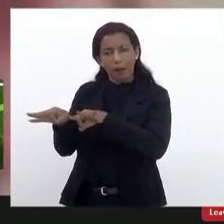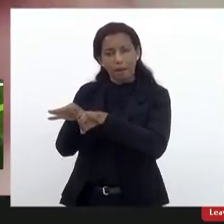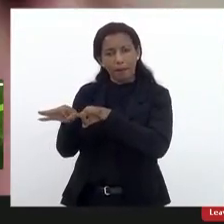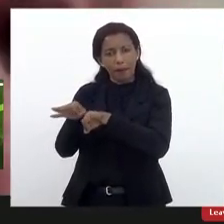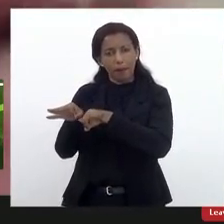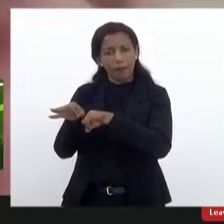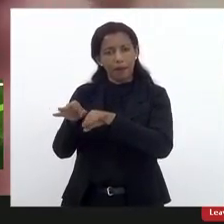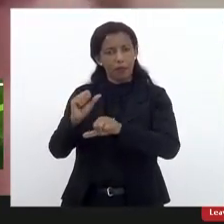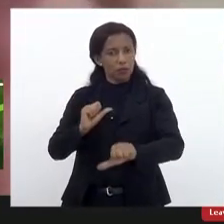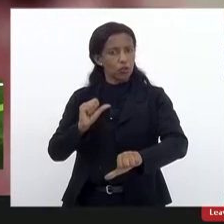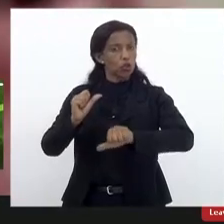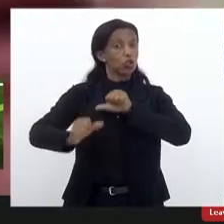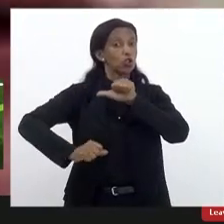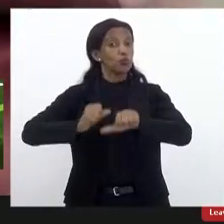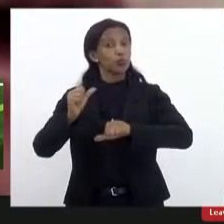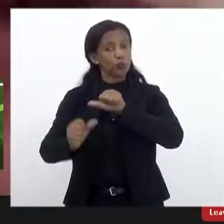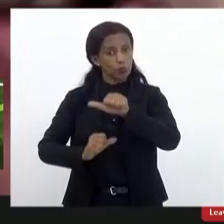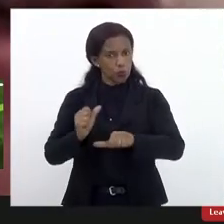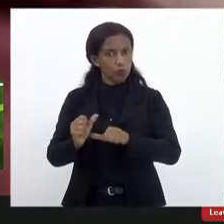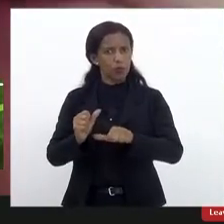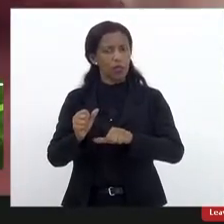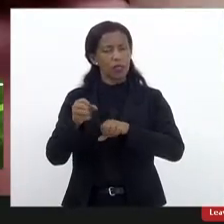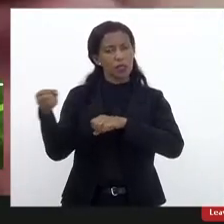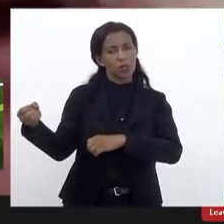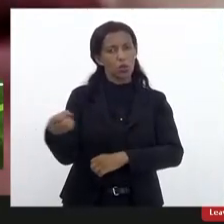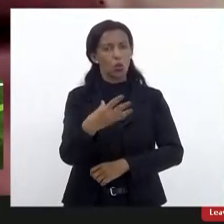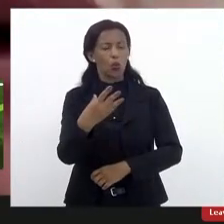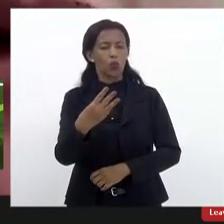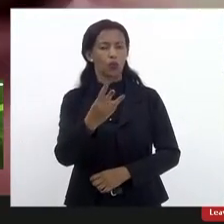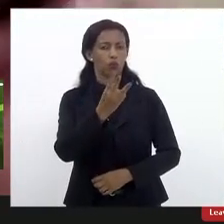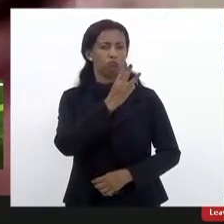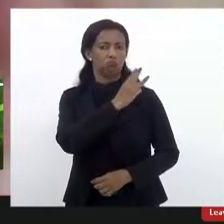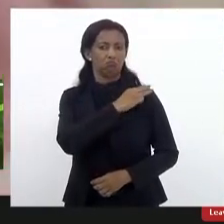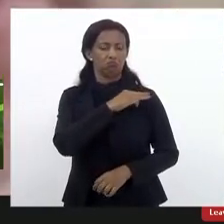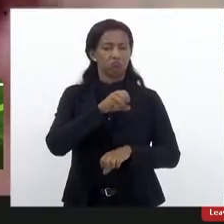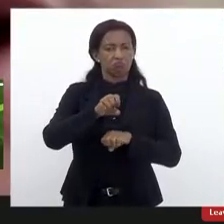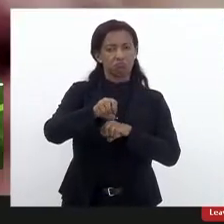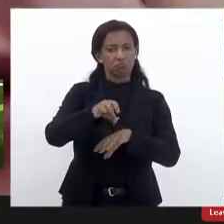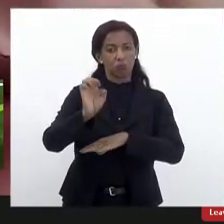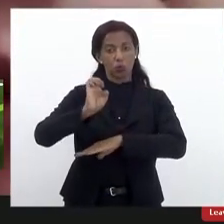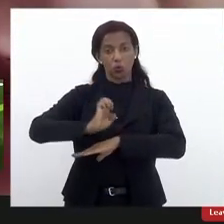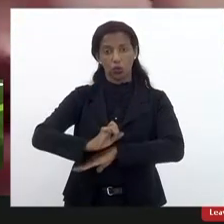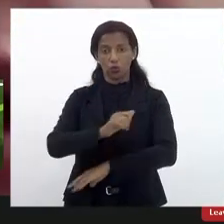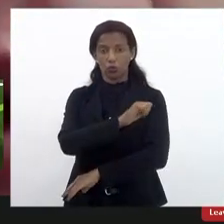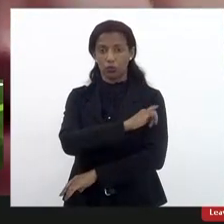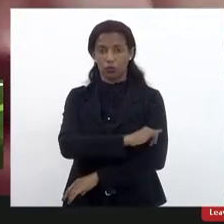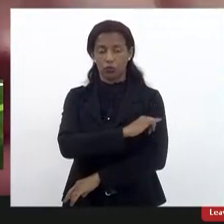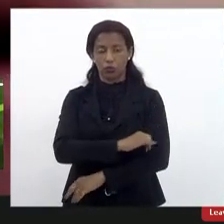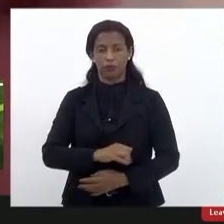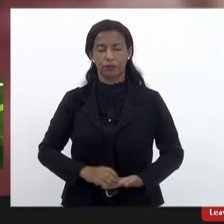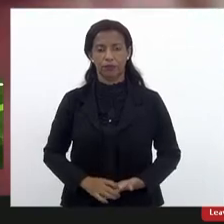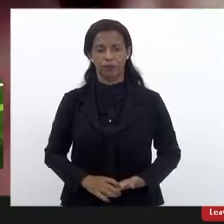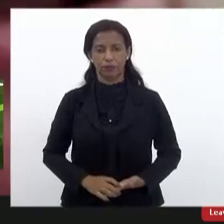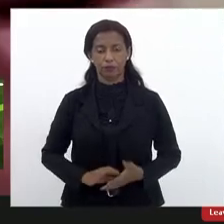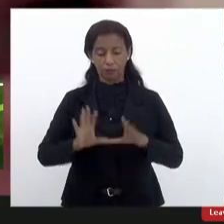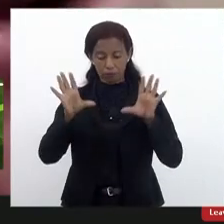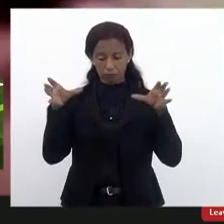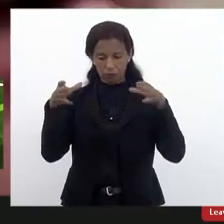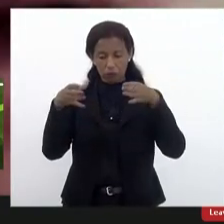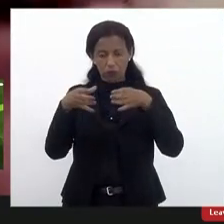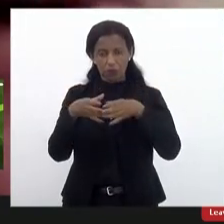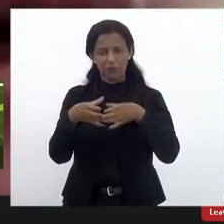adiar a implementação do novo ensino médio no Estado do Rio de Janeiro. a comunidade